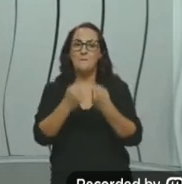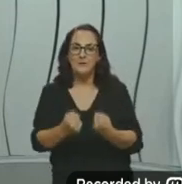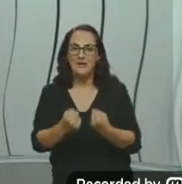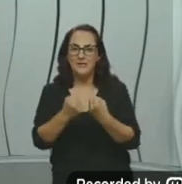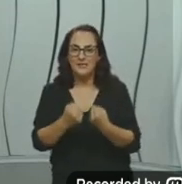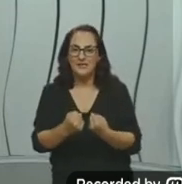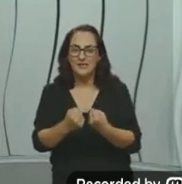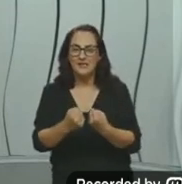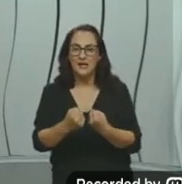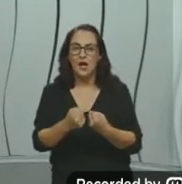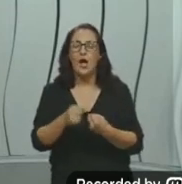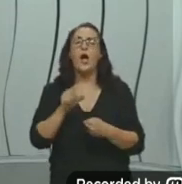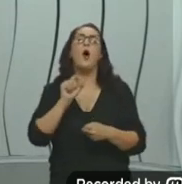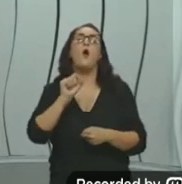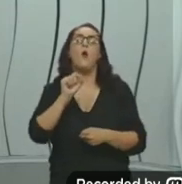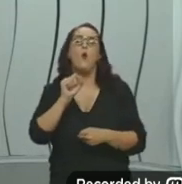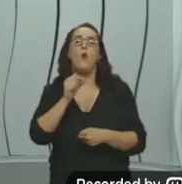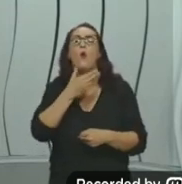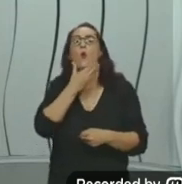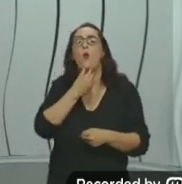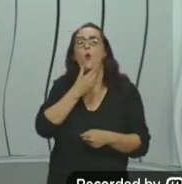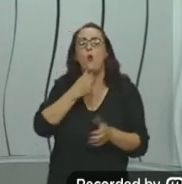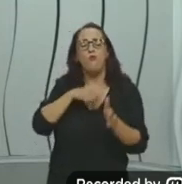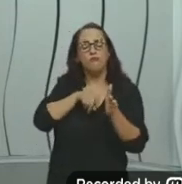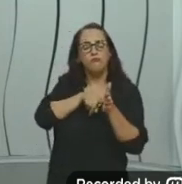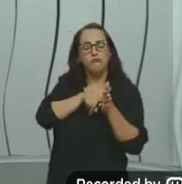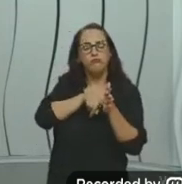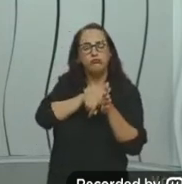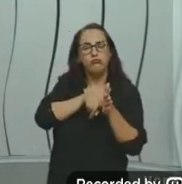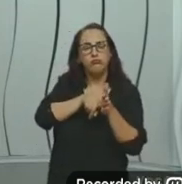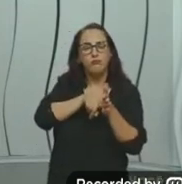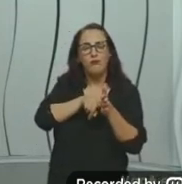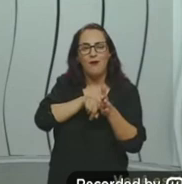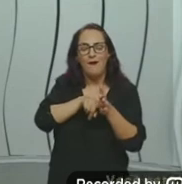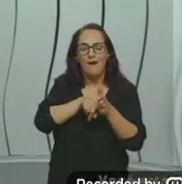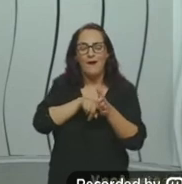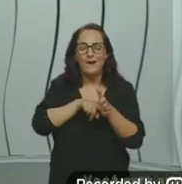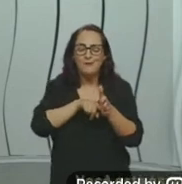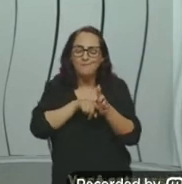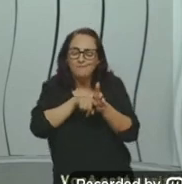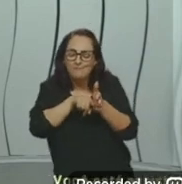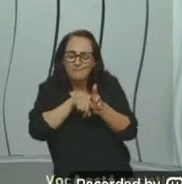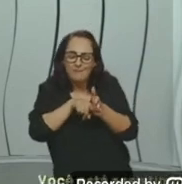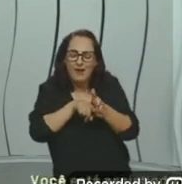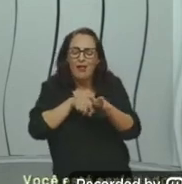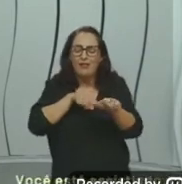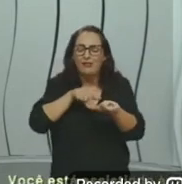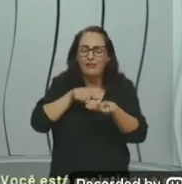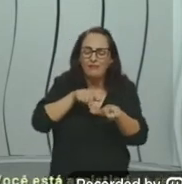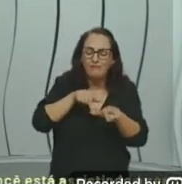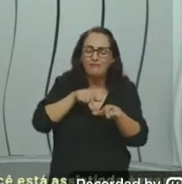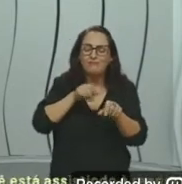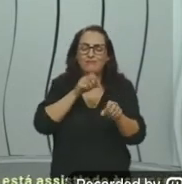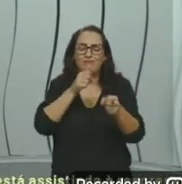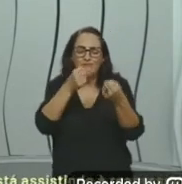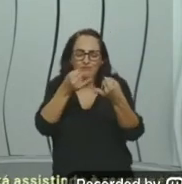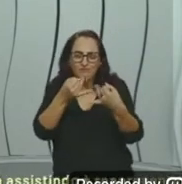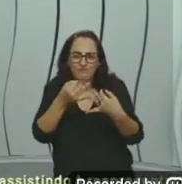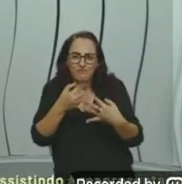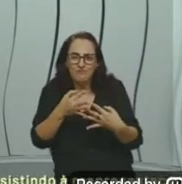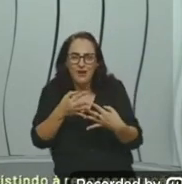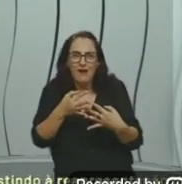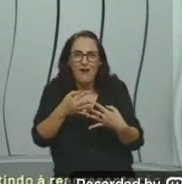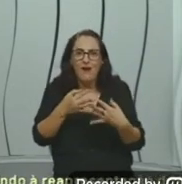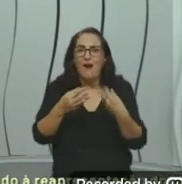um químico, um cientista que vem trabalhar justamente essa questão. Então, Anthony